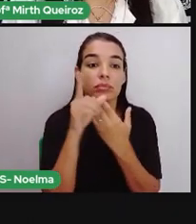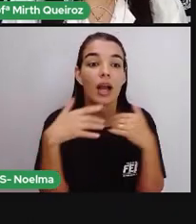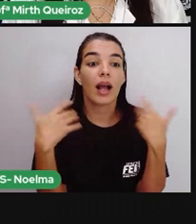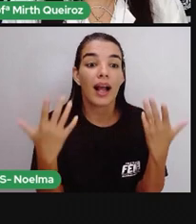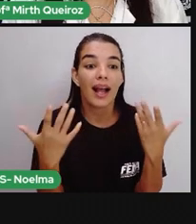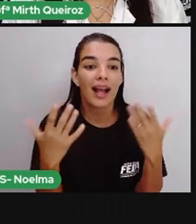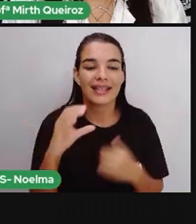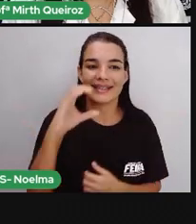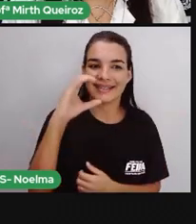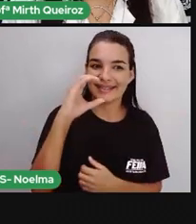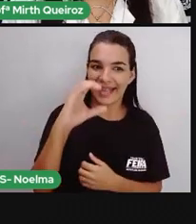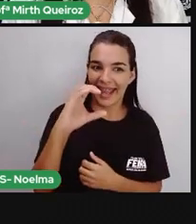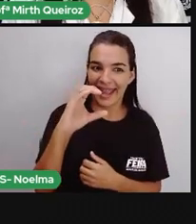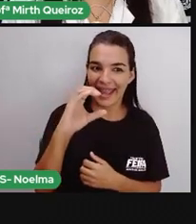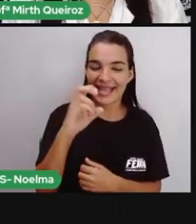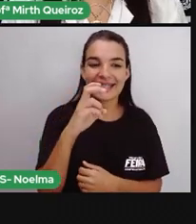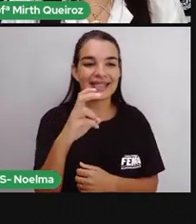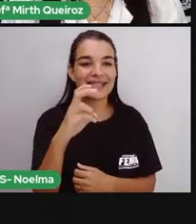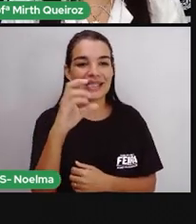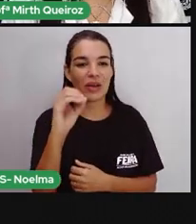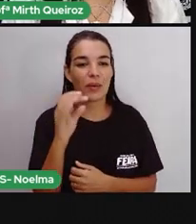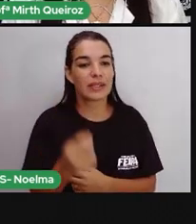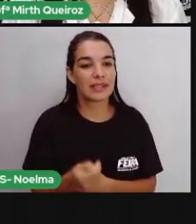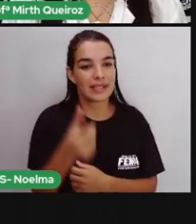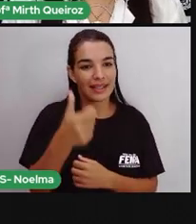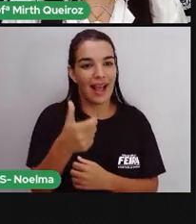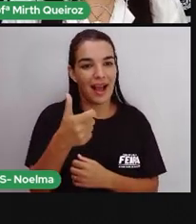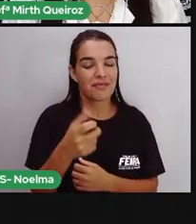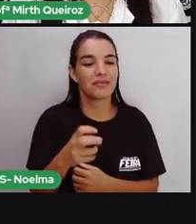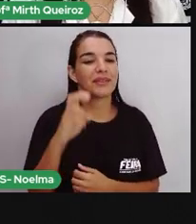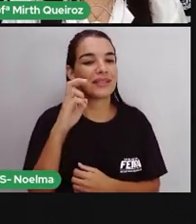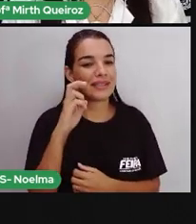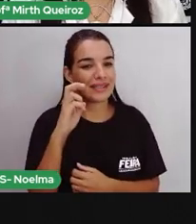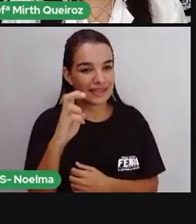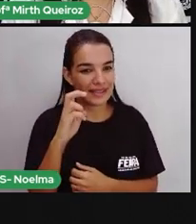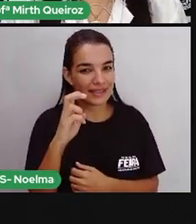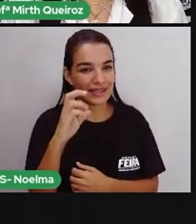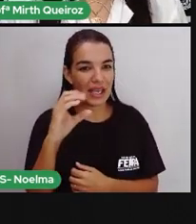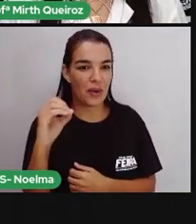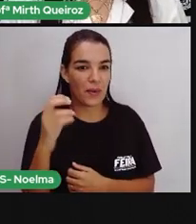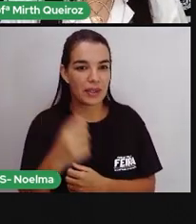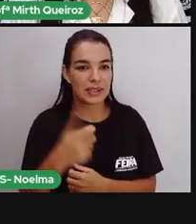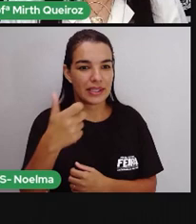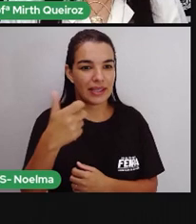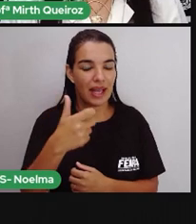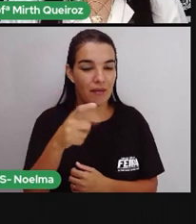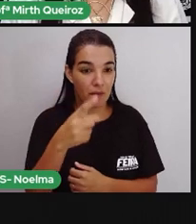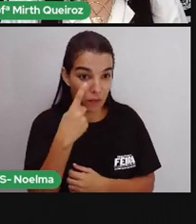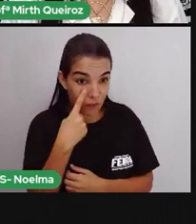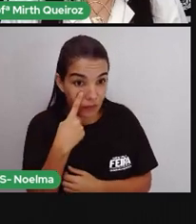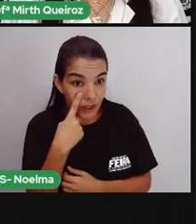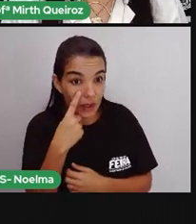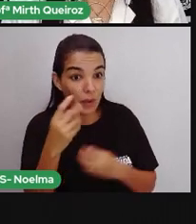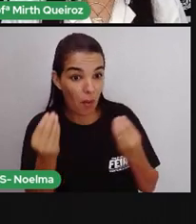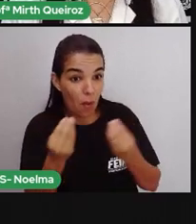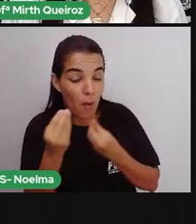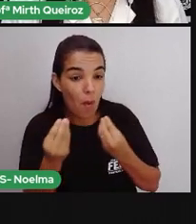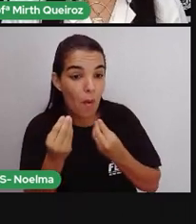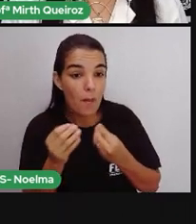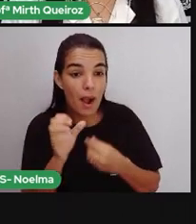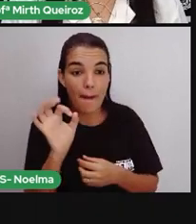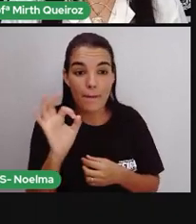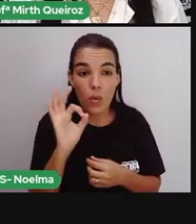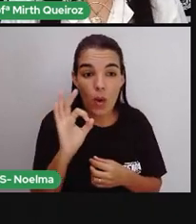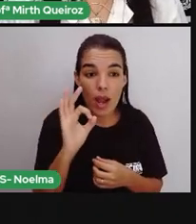É a moeda de 50 centavos. Então, o seis vai ser ligado a C. Vocês viram como é que essas moedas têm